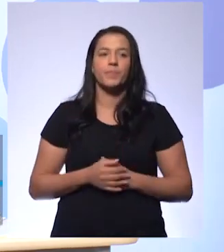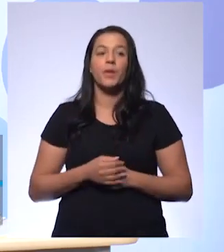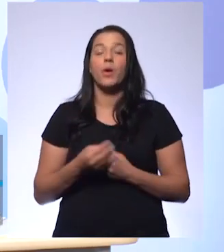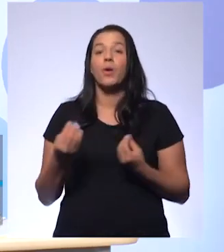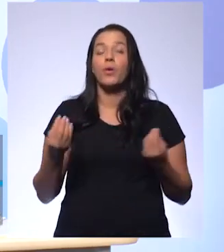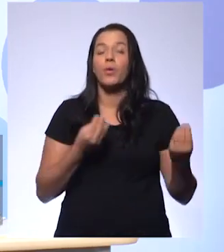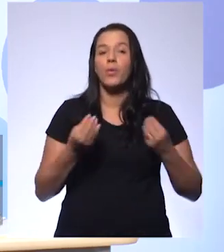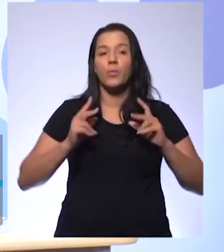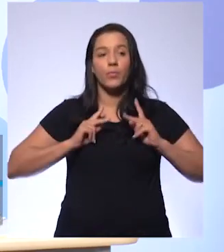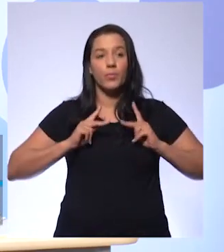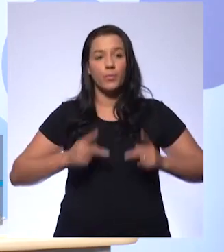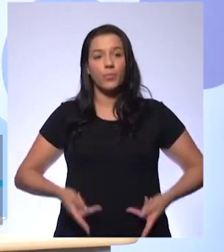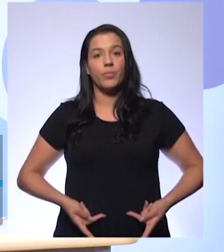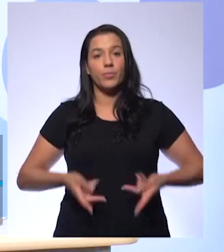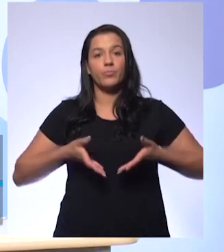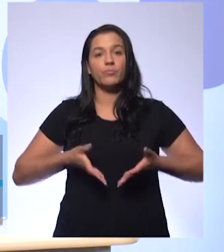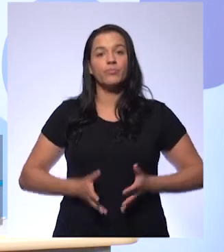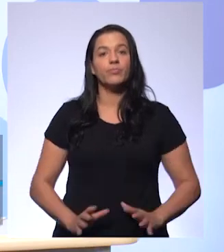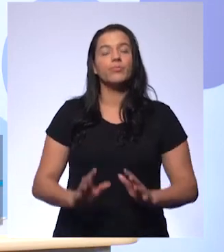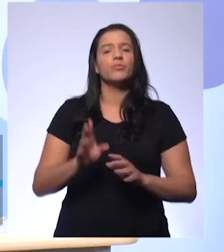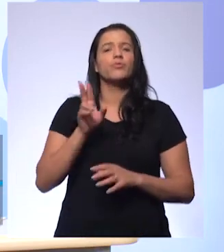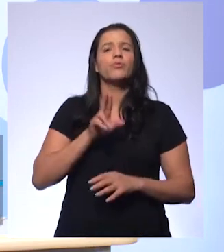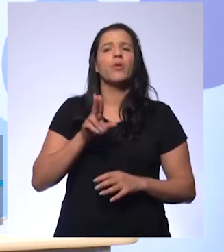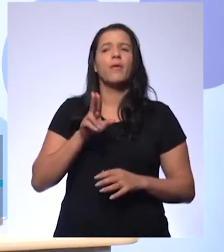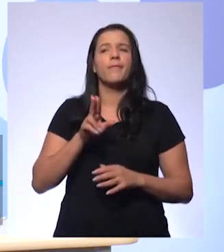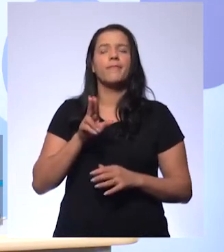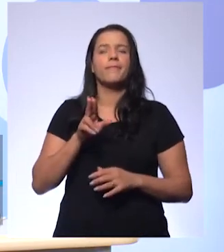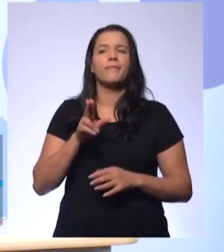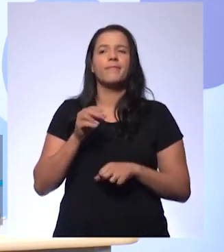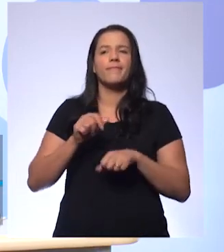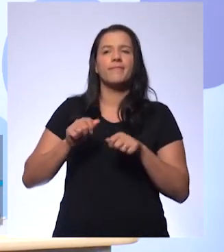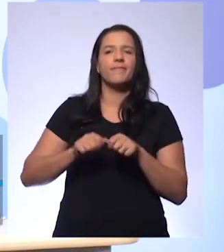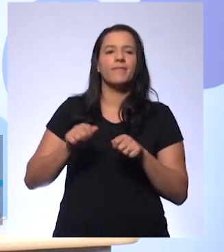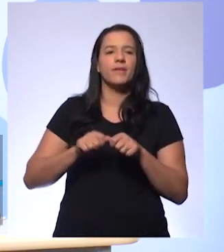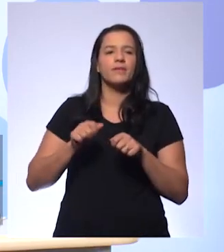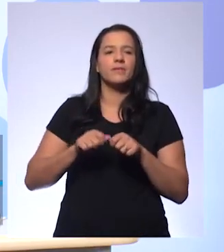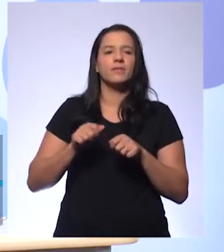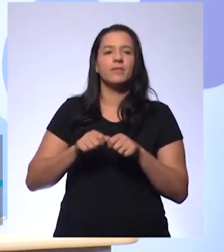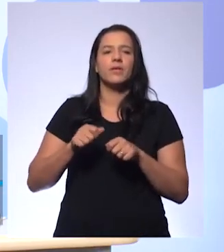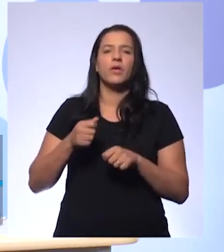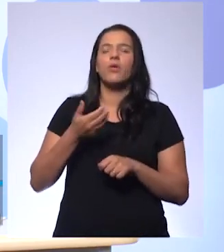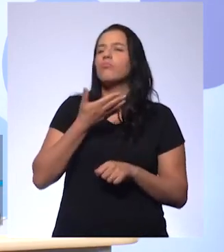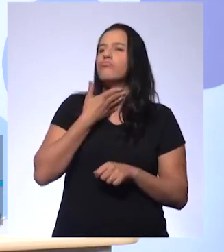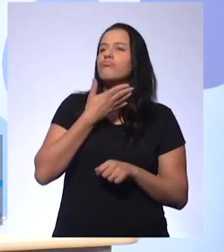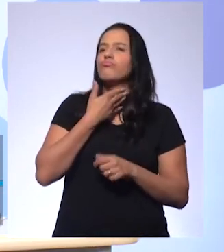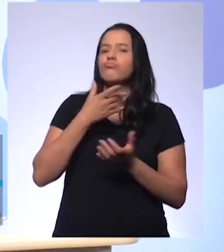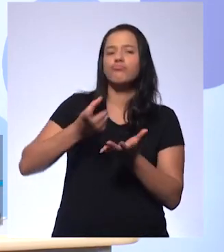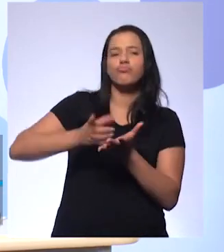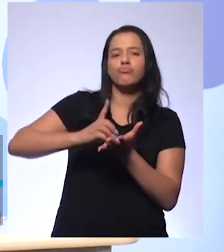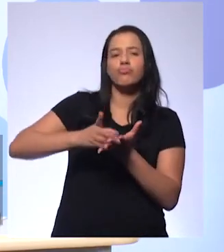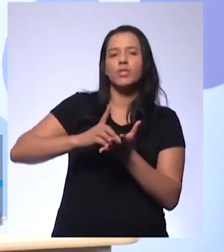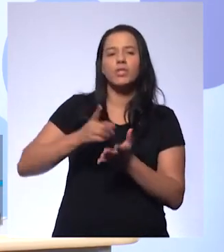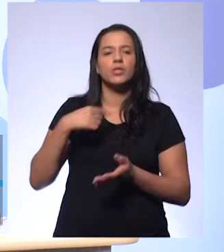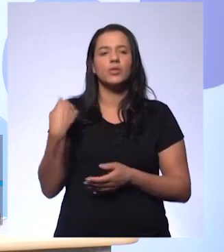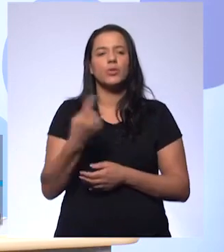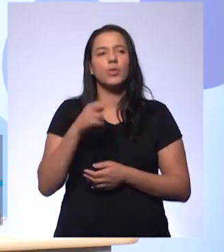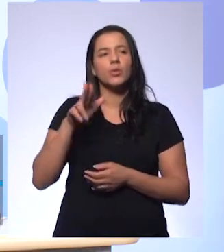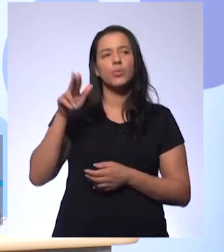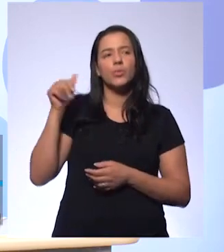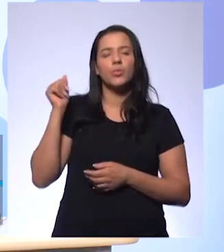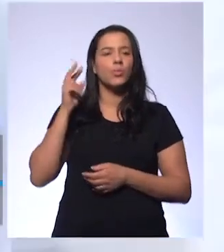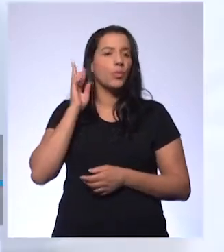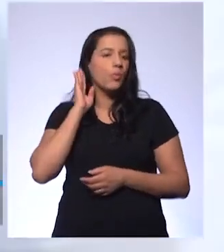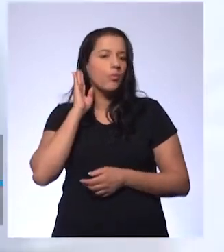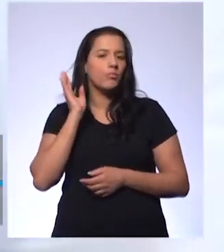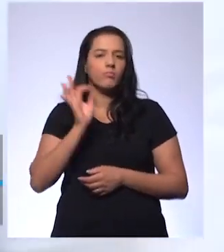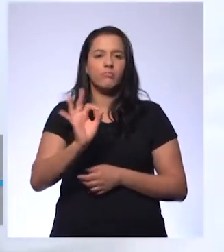humano pode reproduzir o som dos dinossauros? E se a gente nunca ouviu a pergunta do Caio e Daniel? Eu vou responder bem